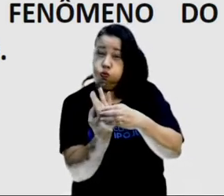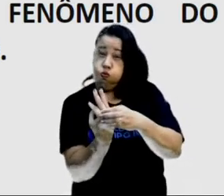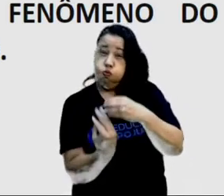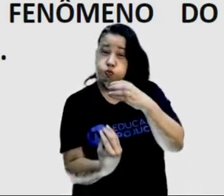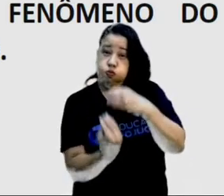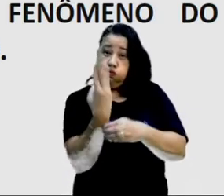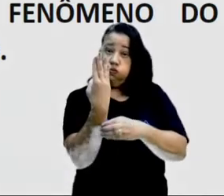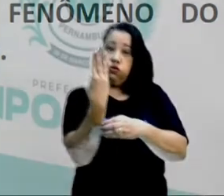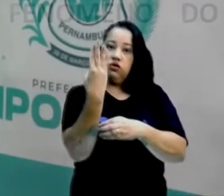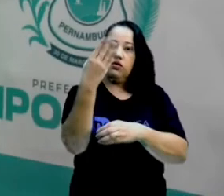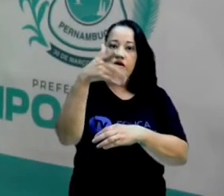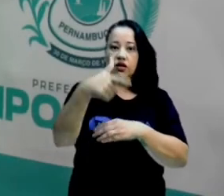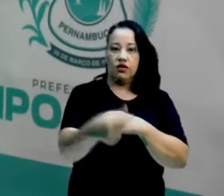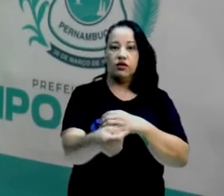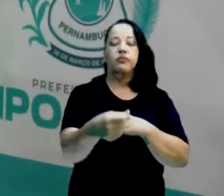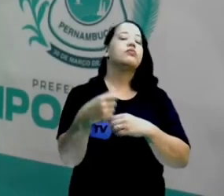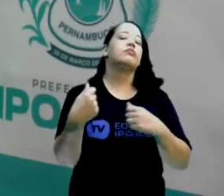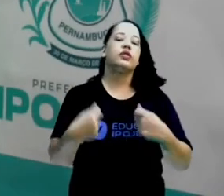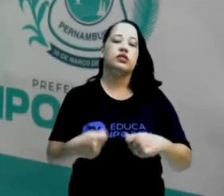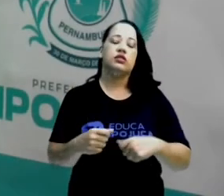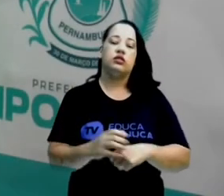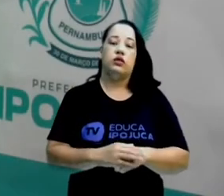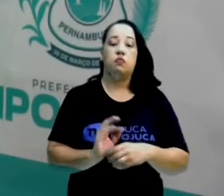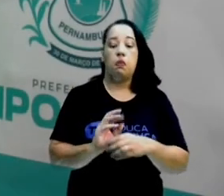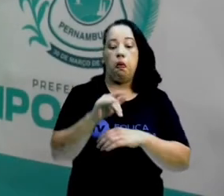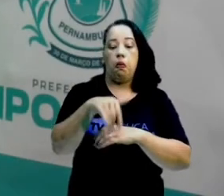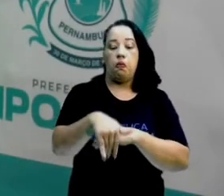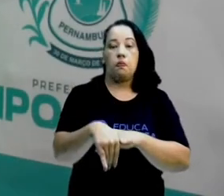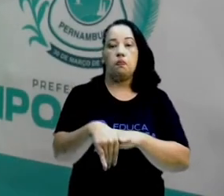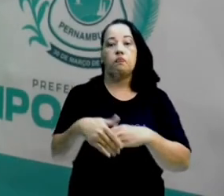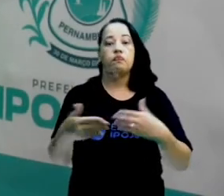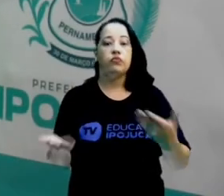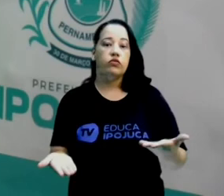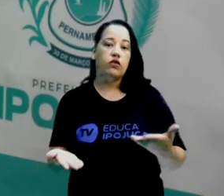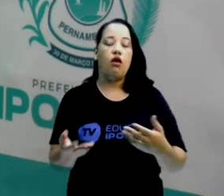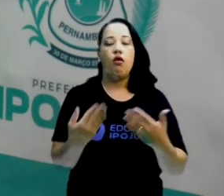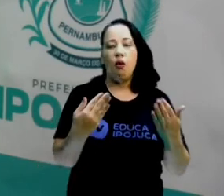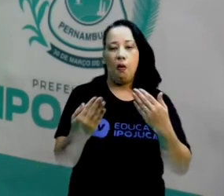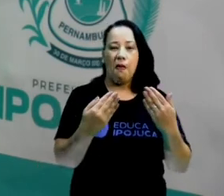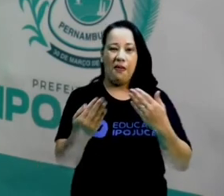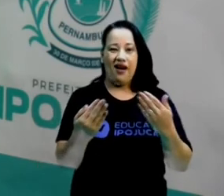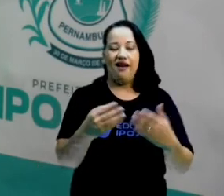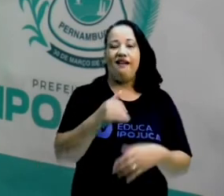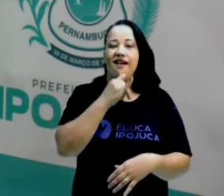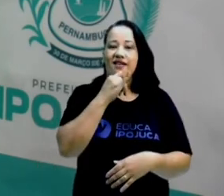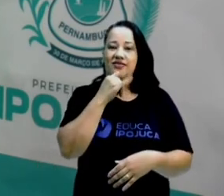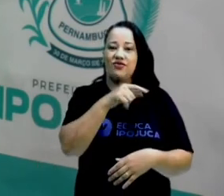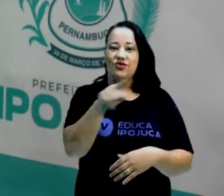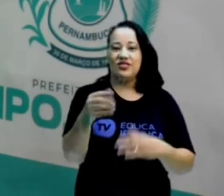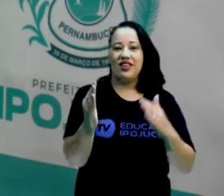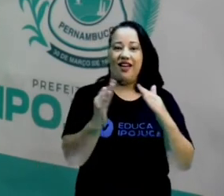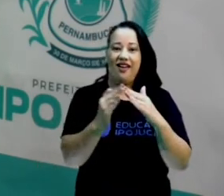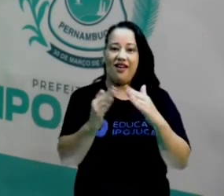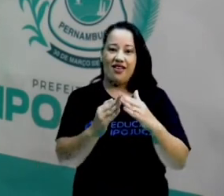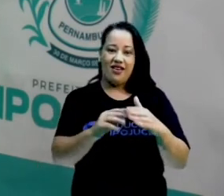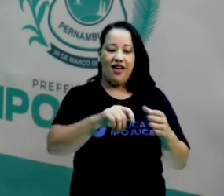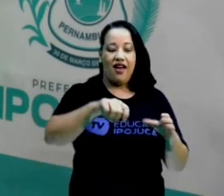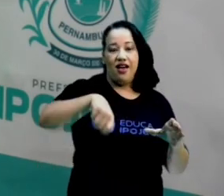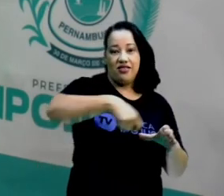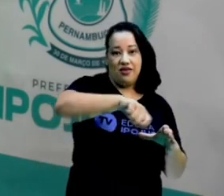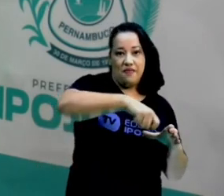Eu costumo comparar o vulcanismo com uma panela de pressão. Todo mundo tem uma panela de pressão em casa, né?